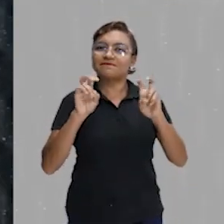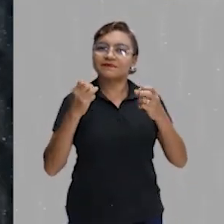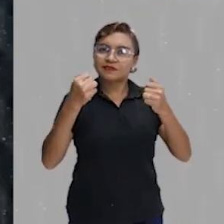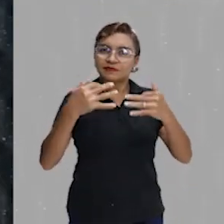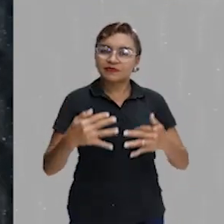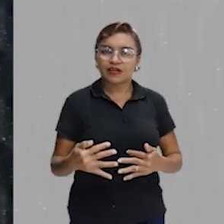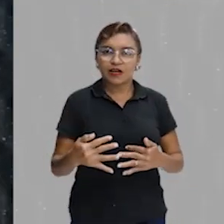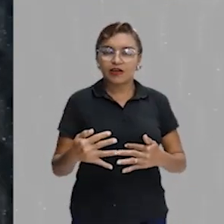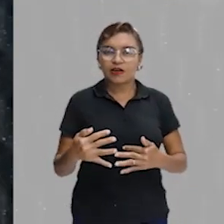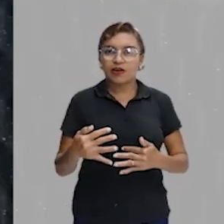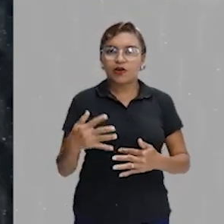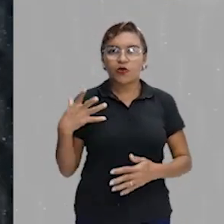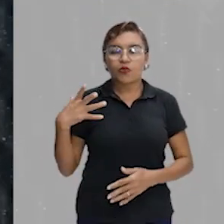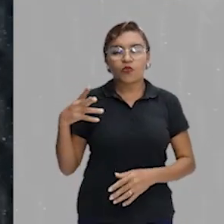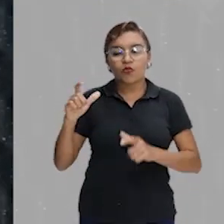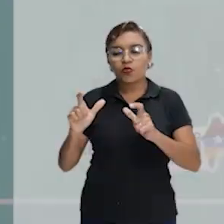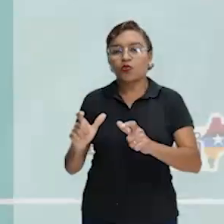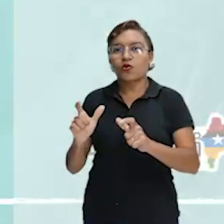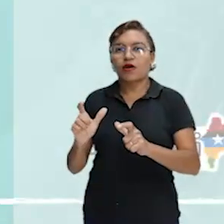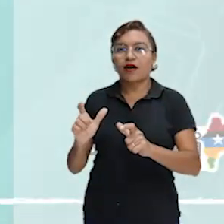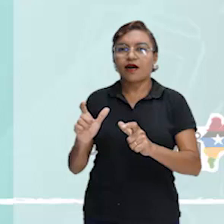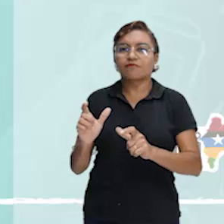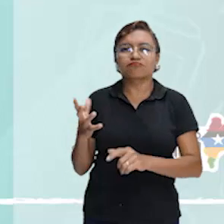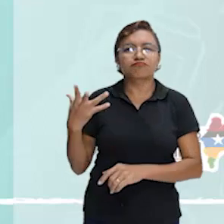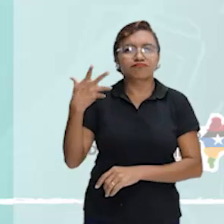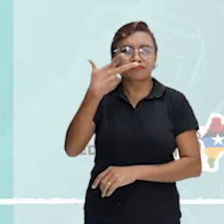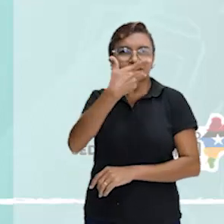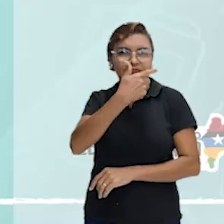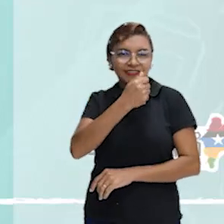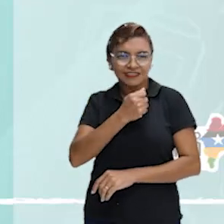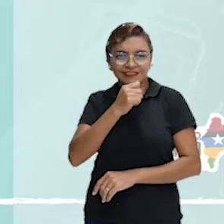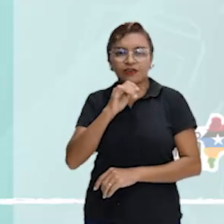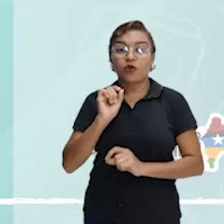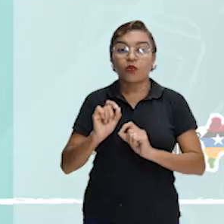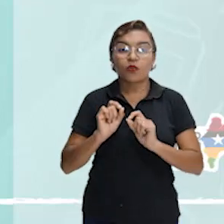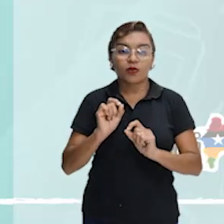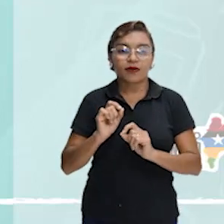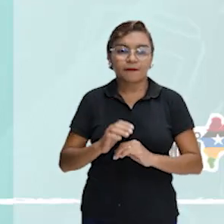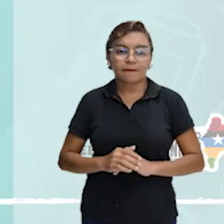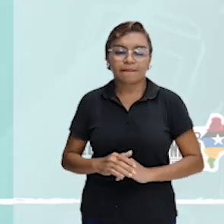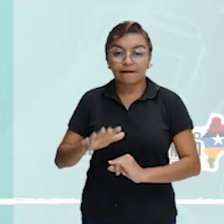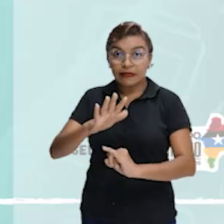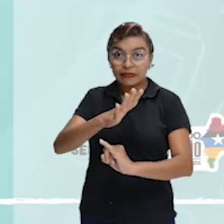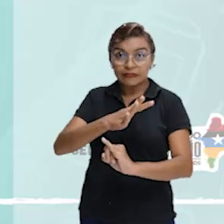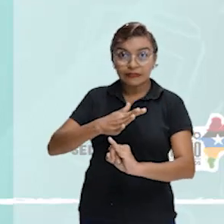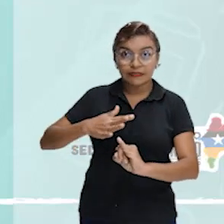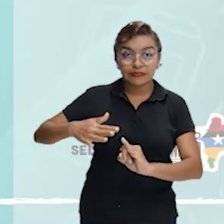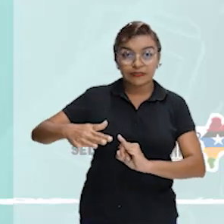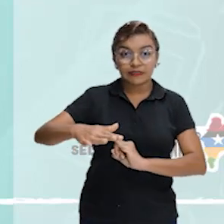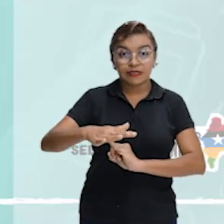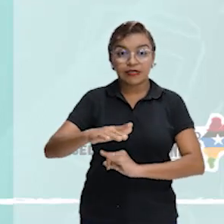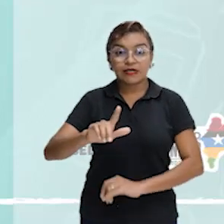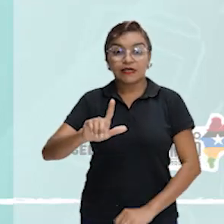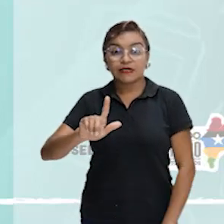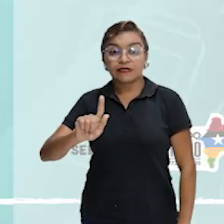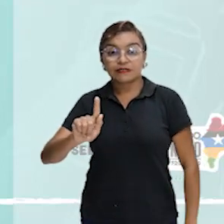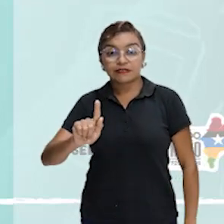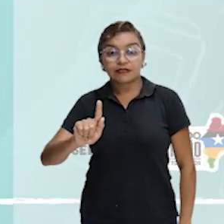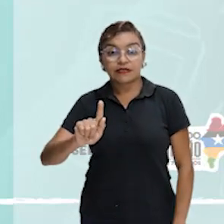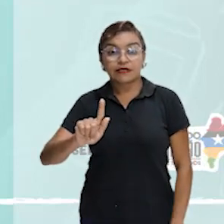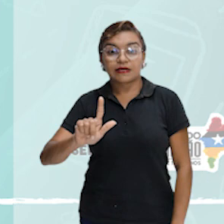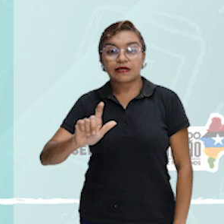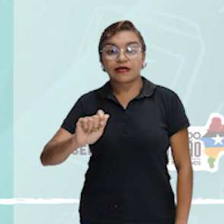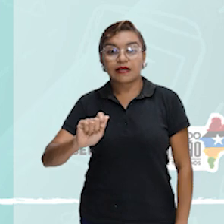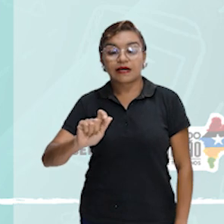um lugar lindo, as ilhas, as islas Galápagos, tá? As ilhas